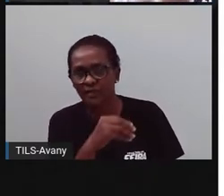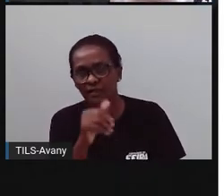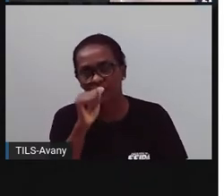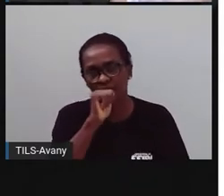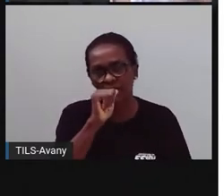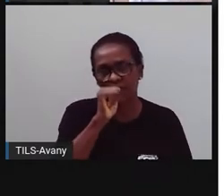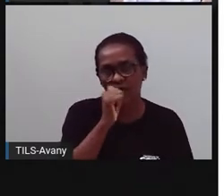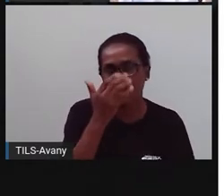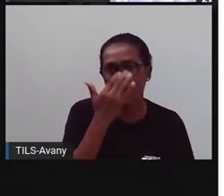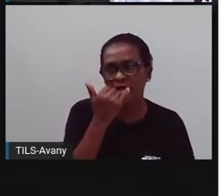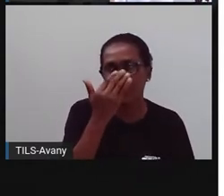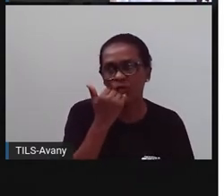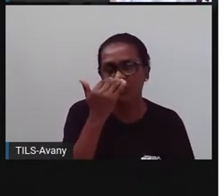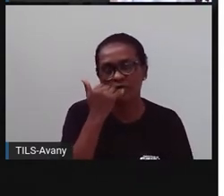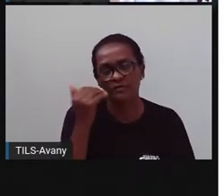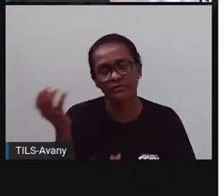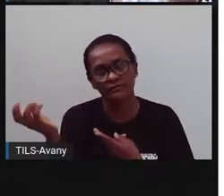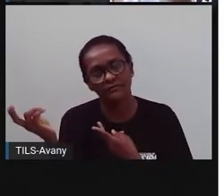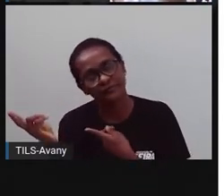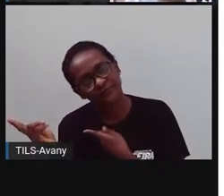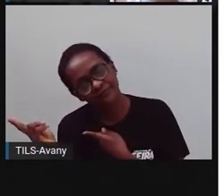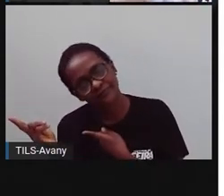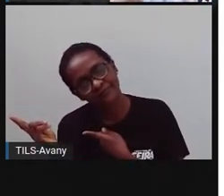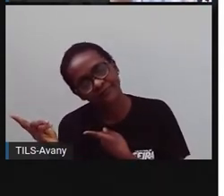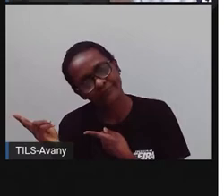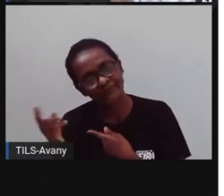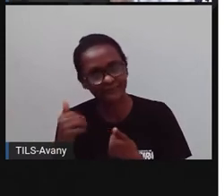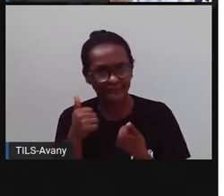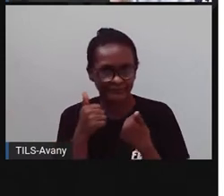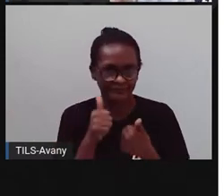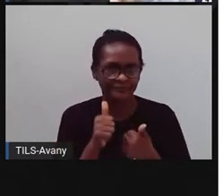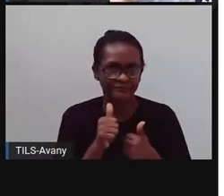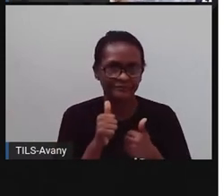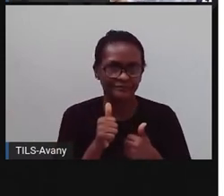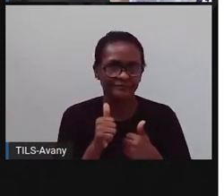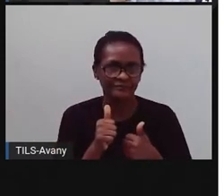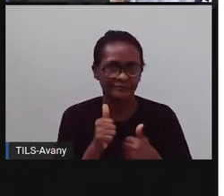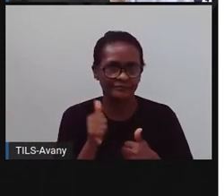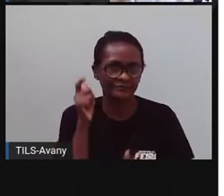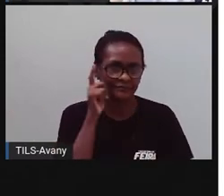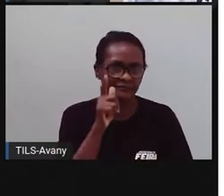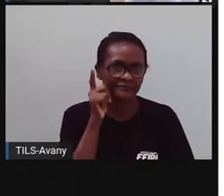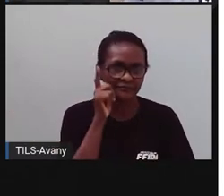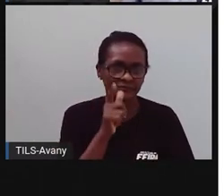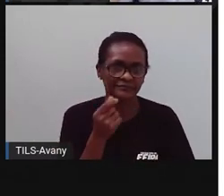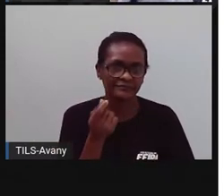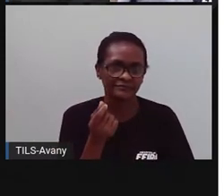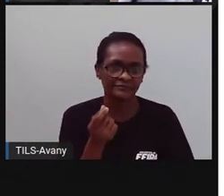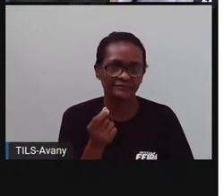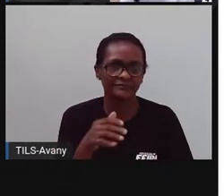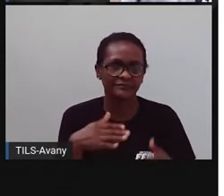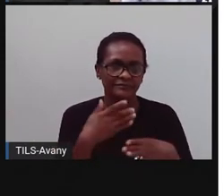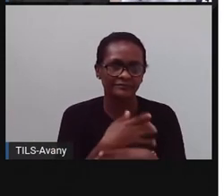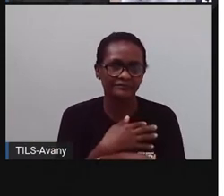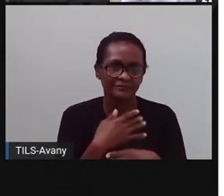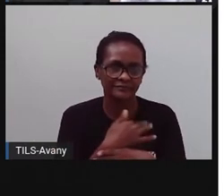bebida, comida, querem dormir. Então, ó, ajuda o comércio da nossa cidade também, tá bom?